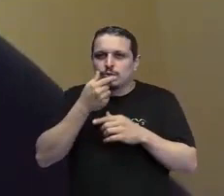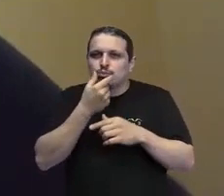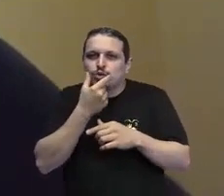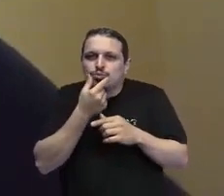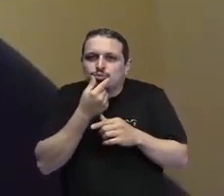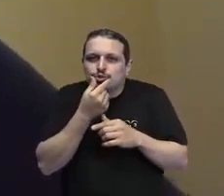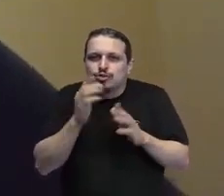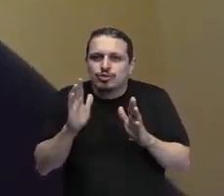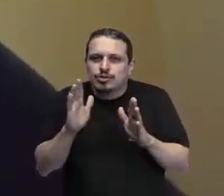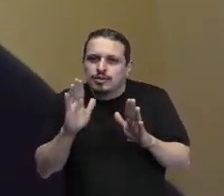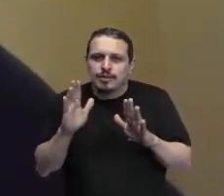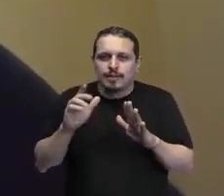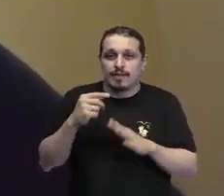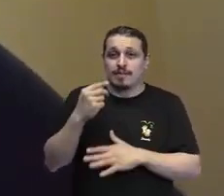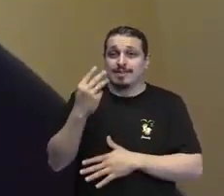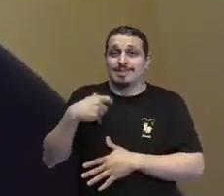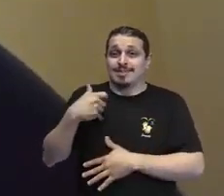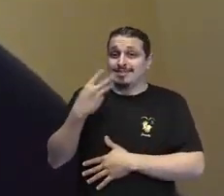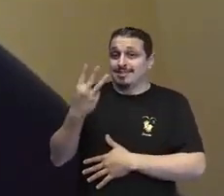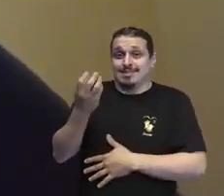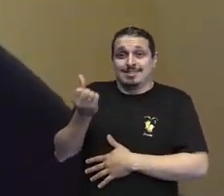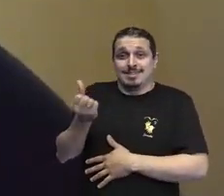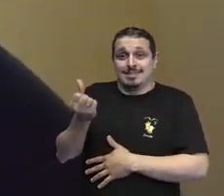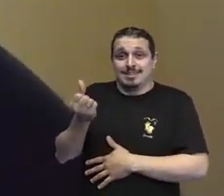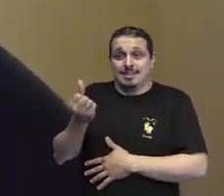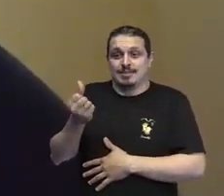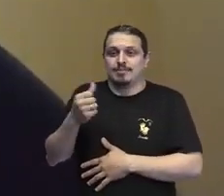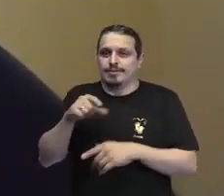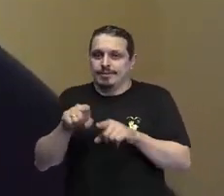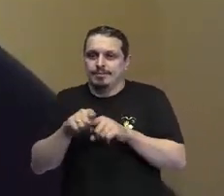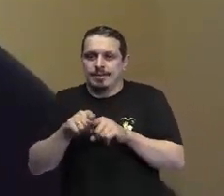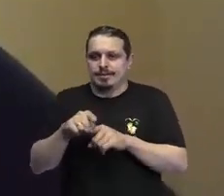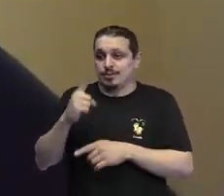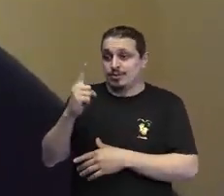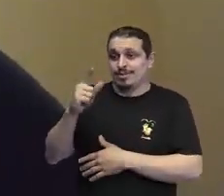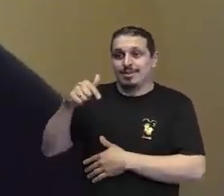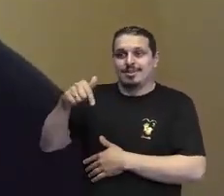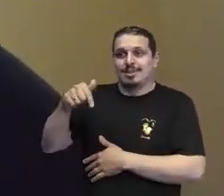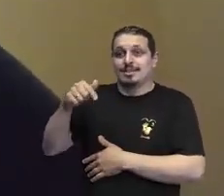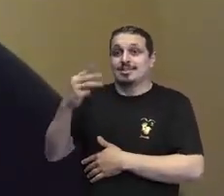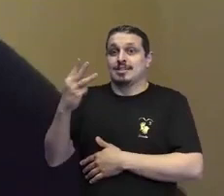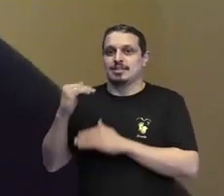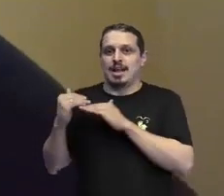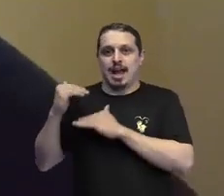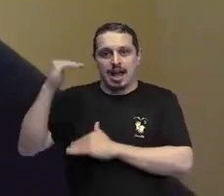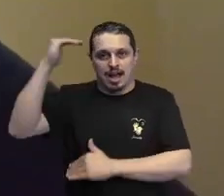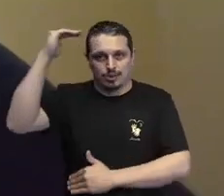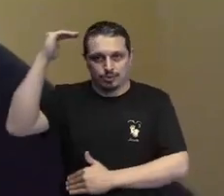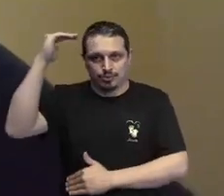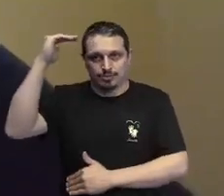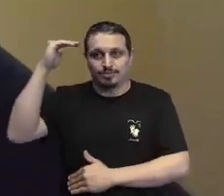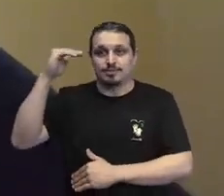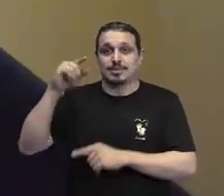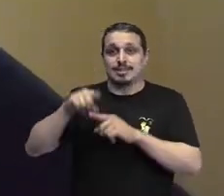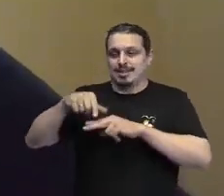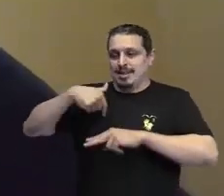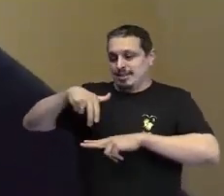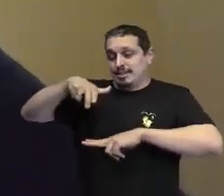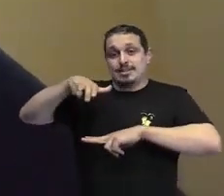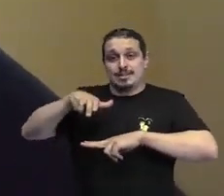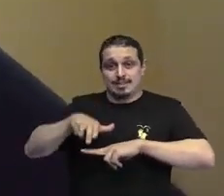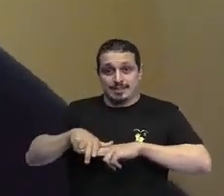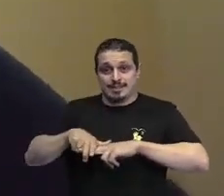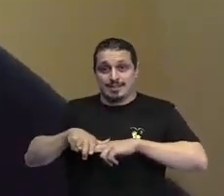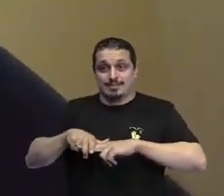36 anos, tenho 1,73m de altura, eu estou sentado, eu estou